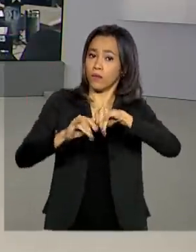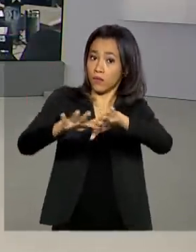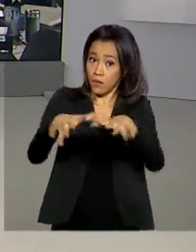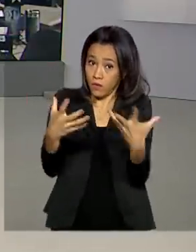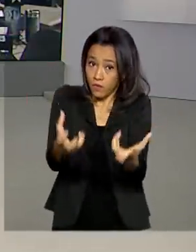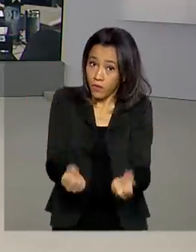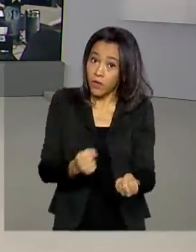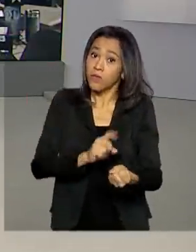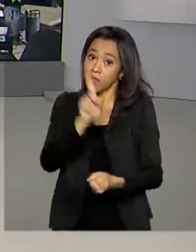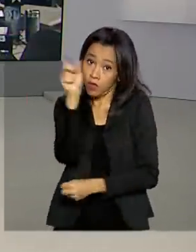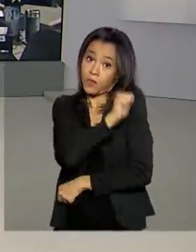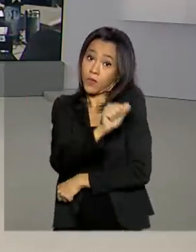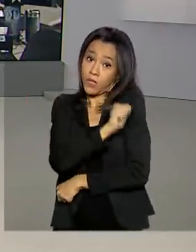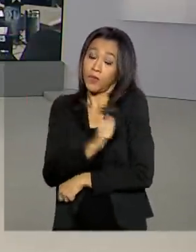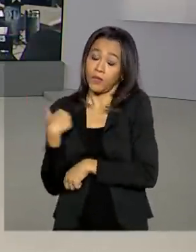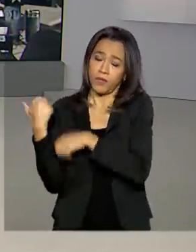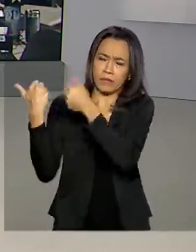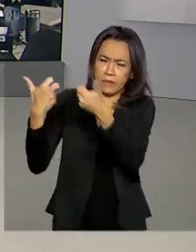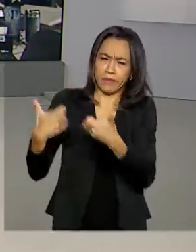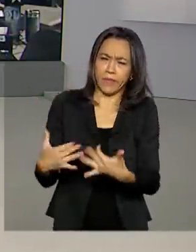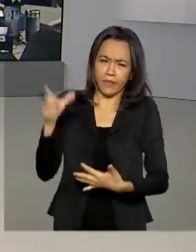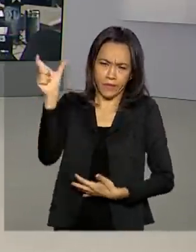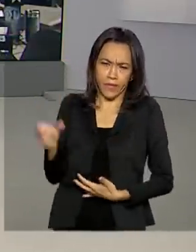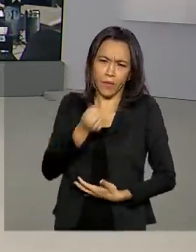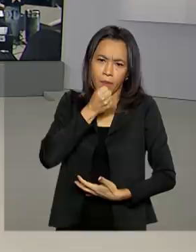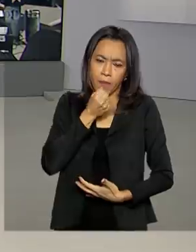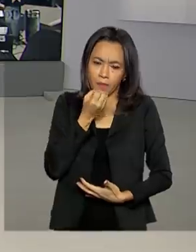Maurício de Almeida explica pra gente. Maurício, bom dia.